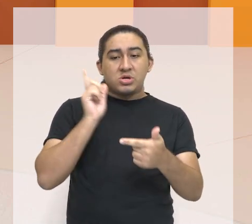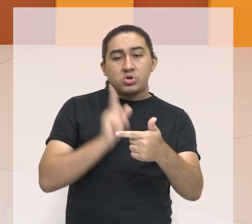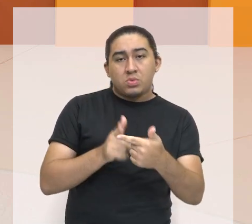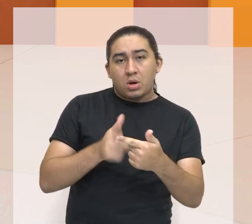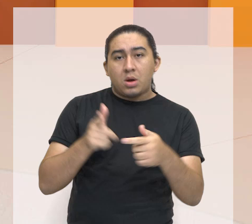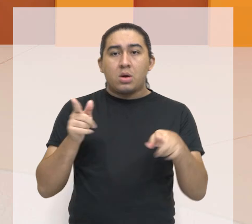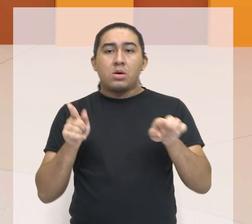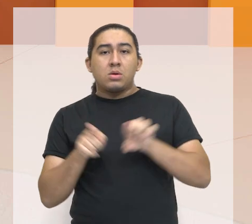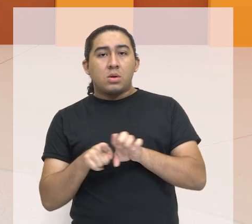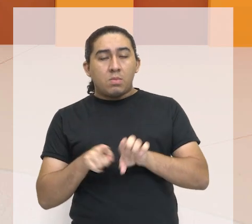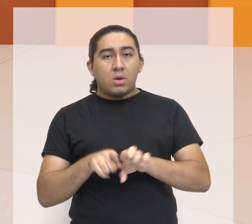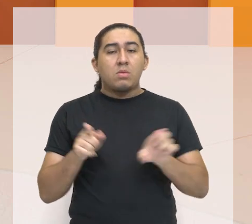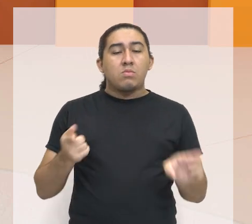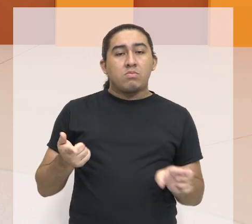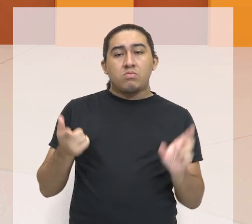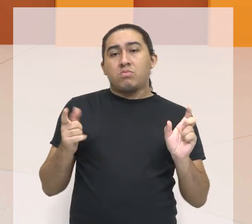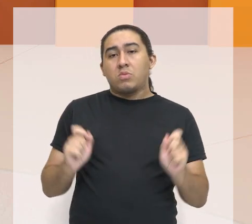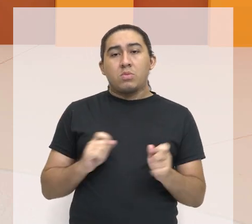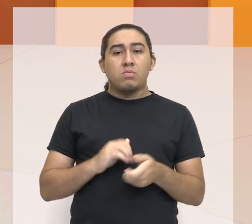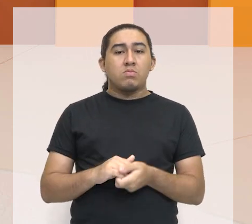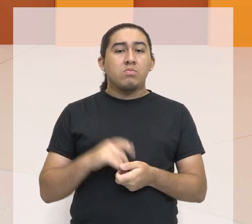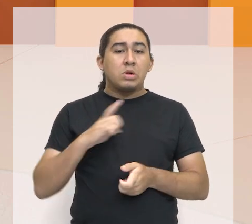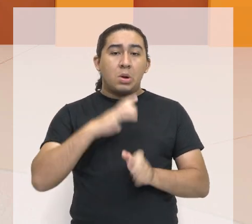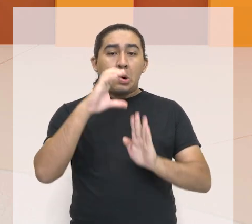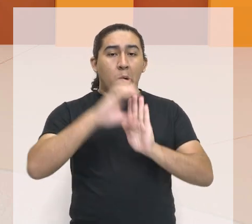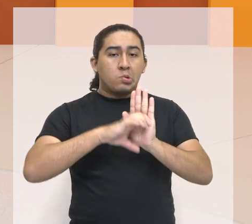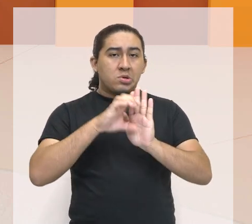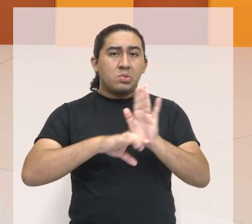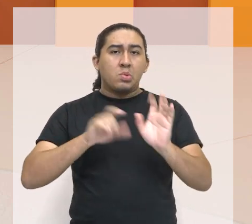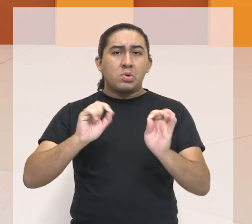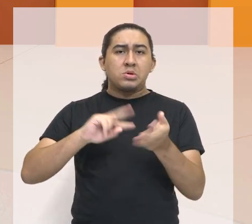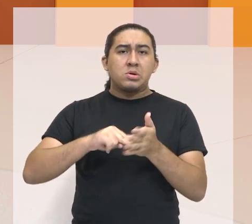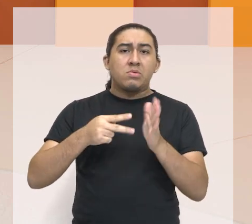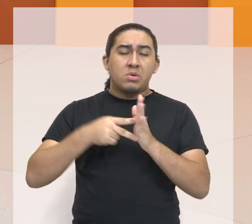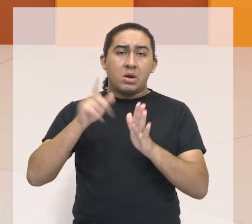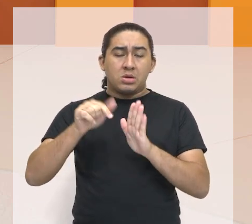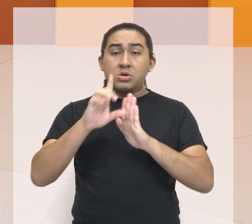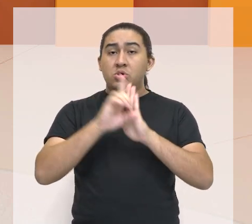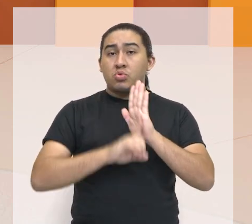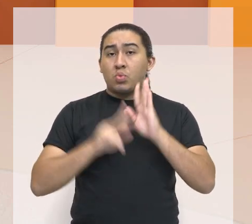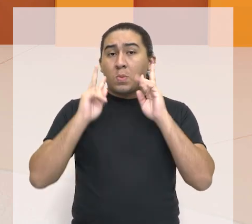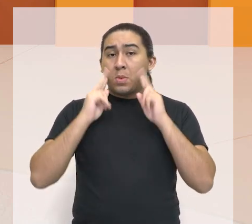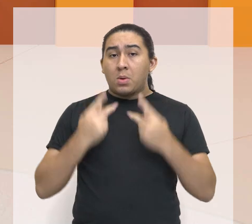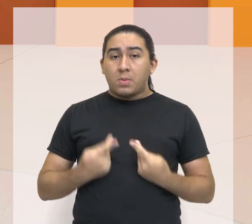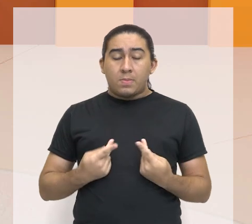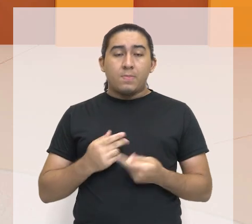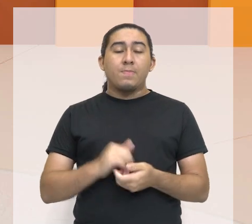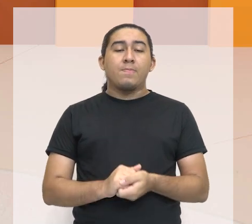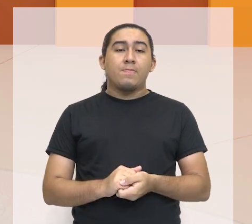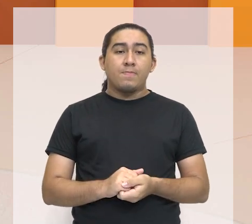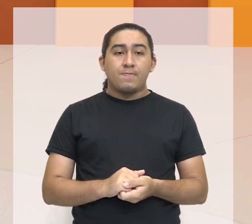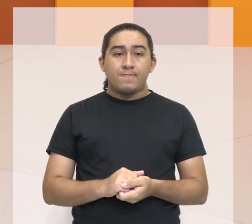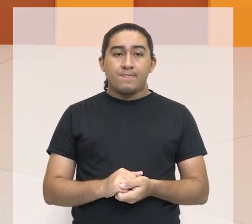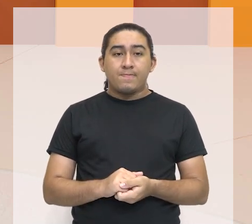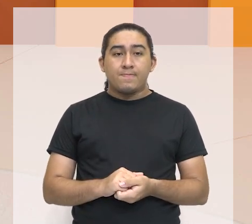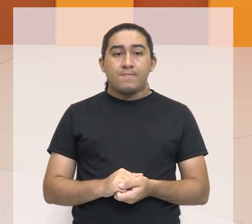também de conceituar o que são os direitos humanos. E aqui nós vamos, então,